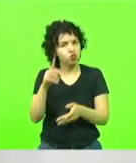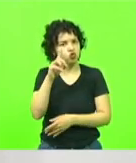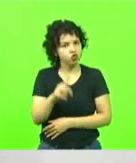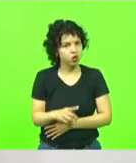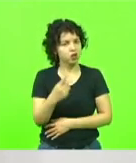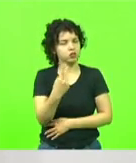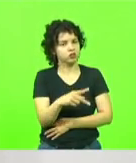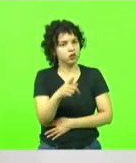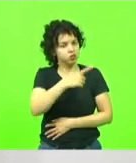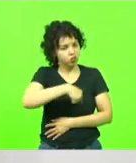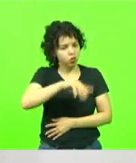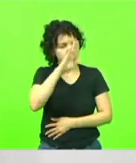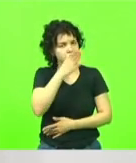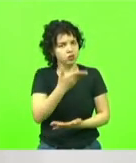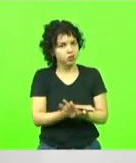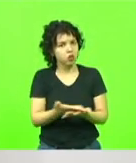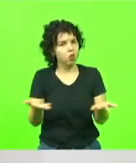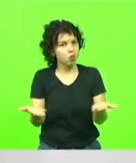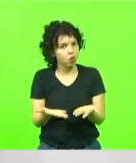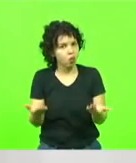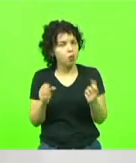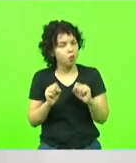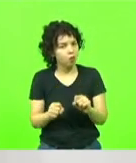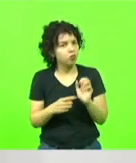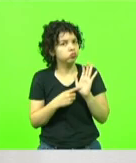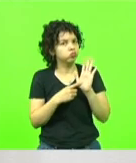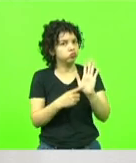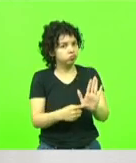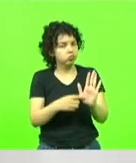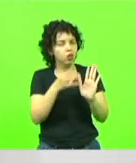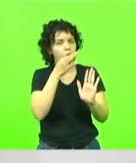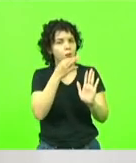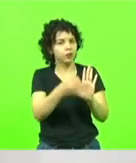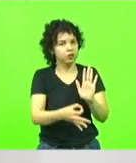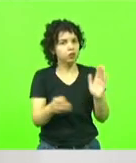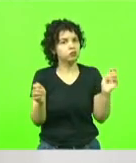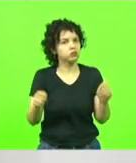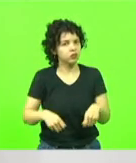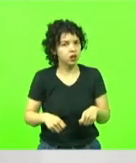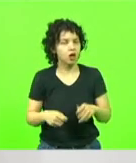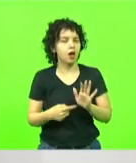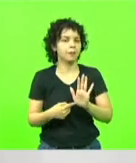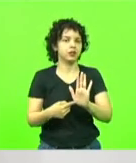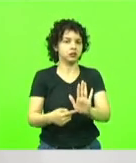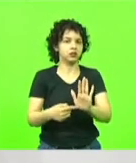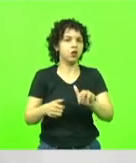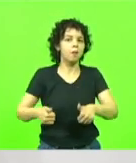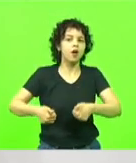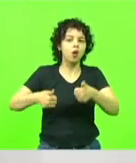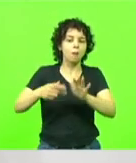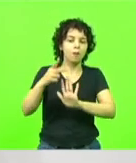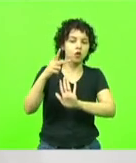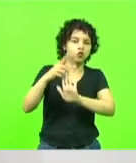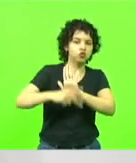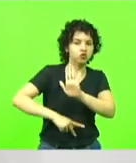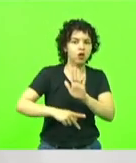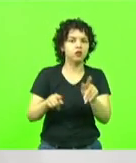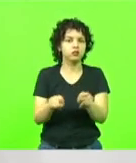acreditou que poderia estar aqui expondo seus pontos de vista e apresentando os melhores projetos